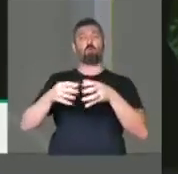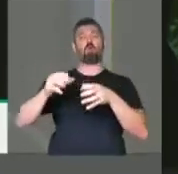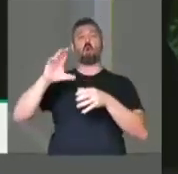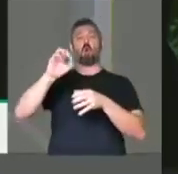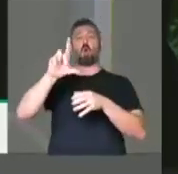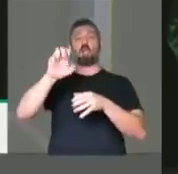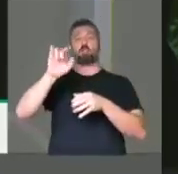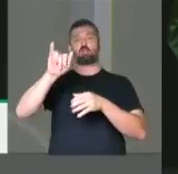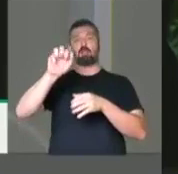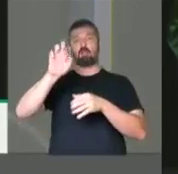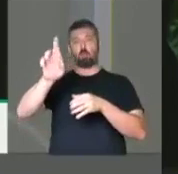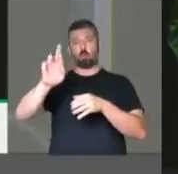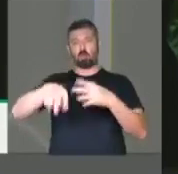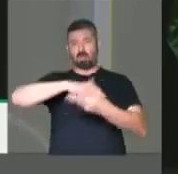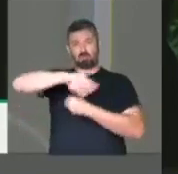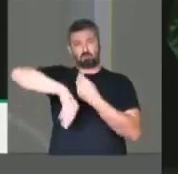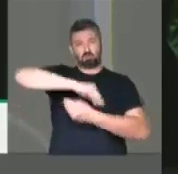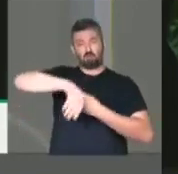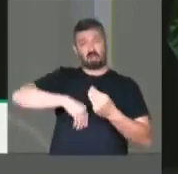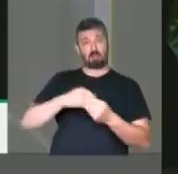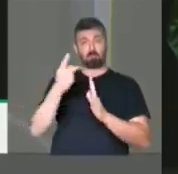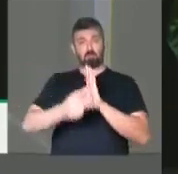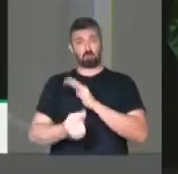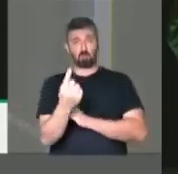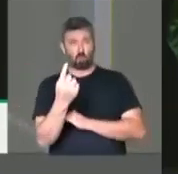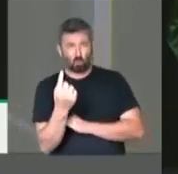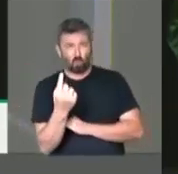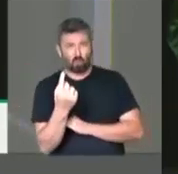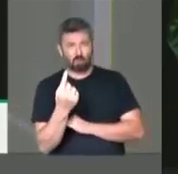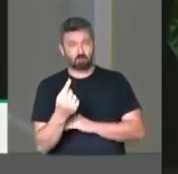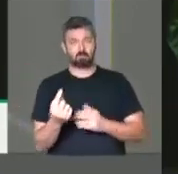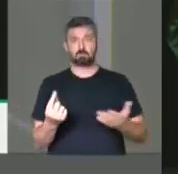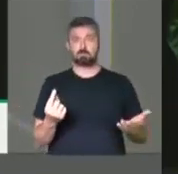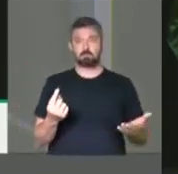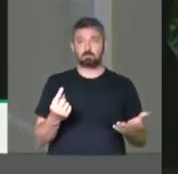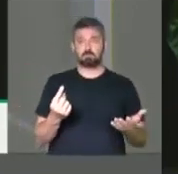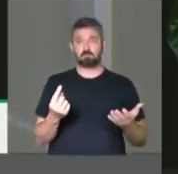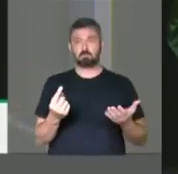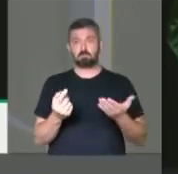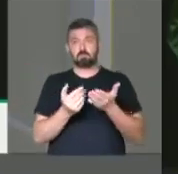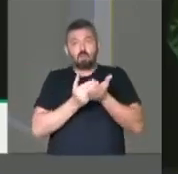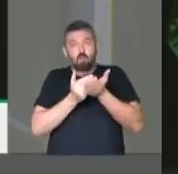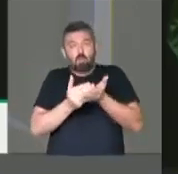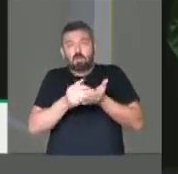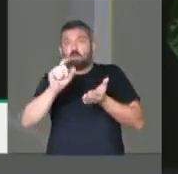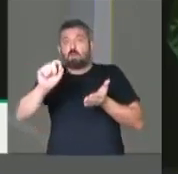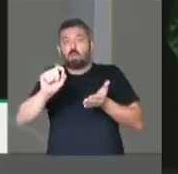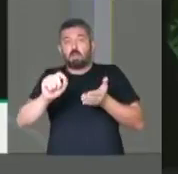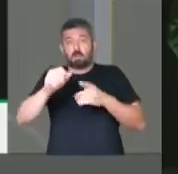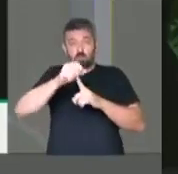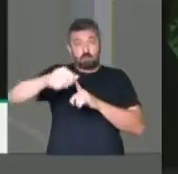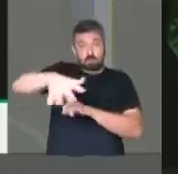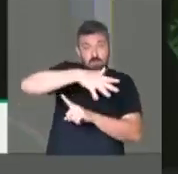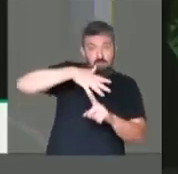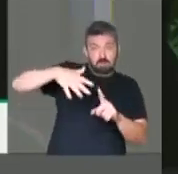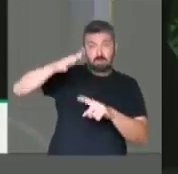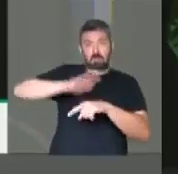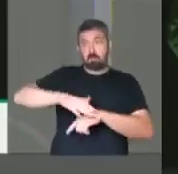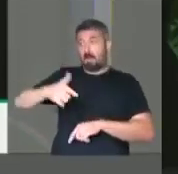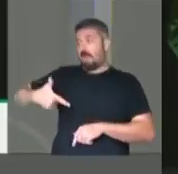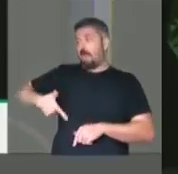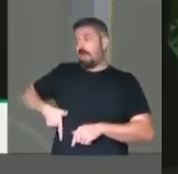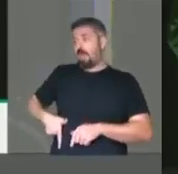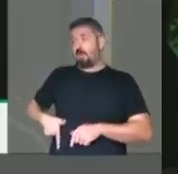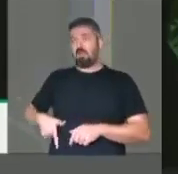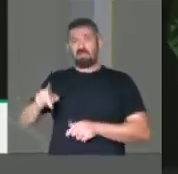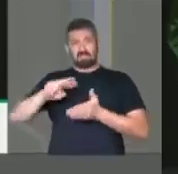colecionadores. Isso tudo misturado num único projeto. E partindo do princípio de que uma sociedade mais armada é uma